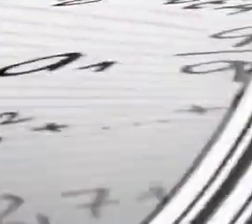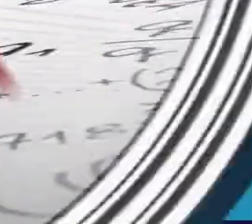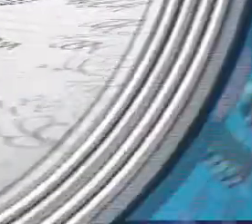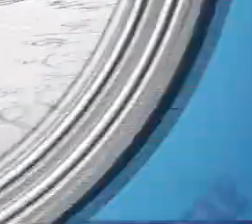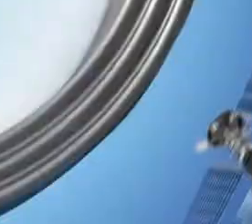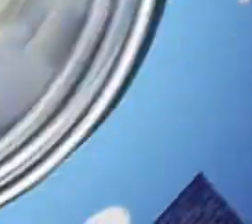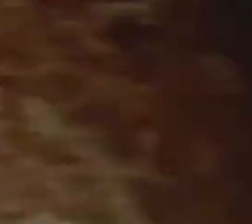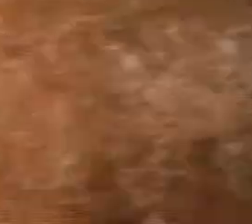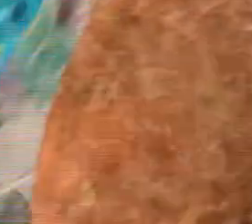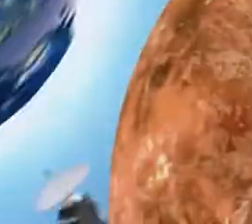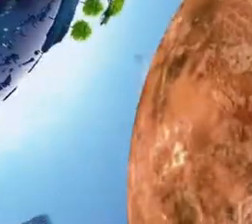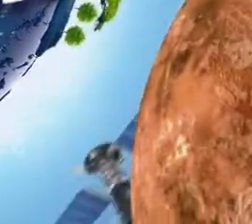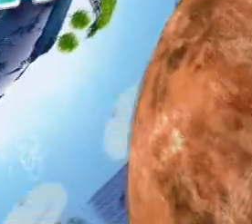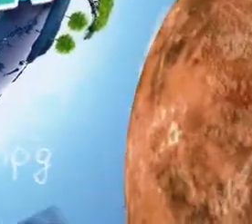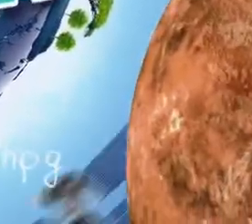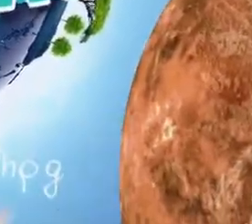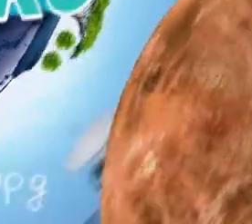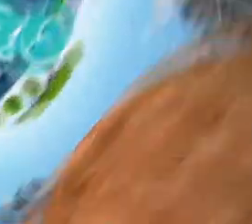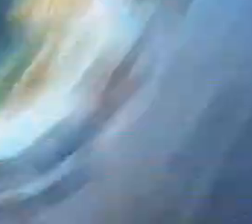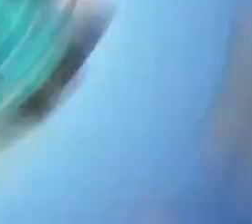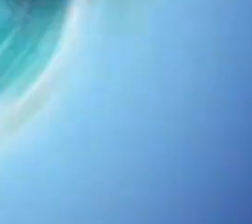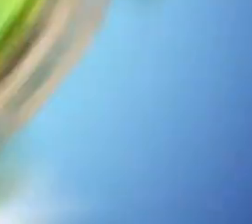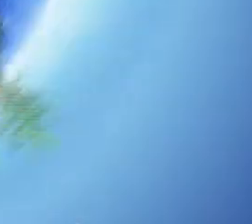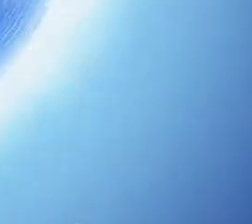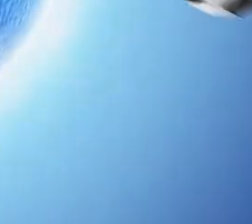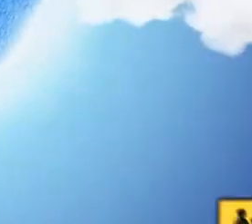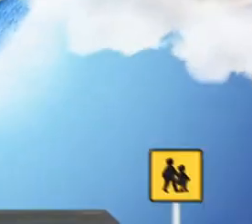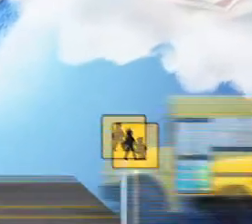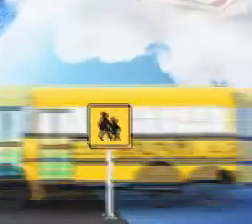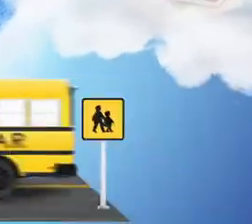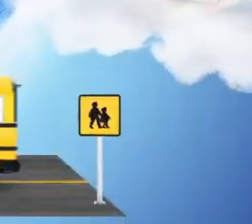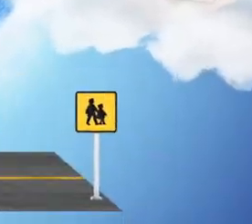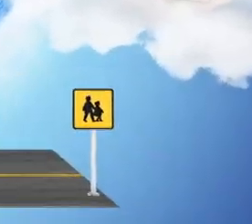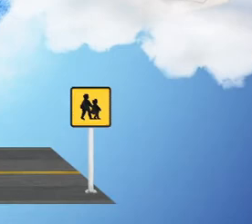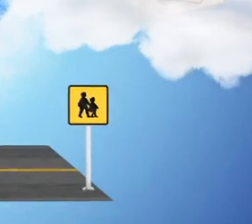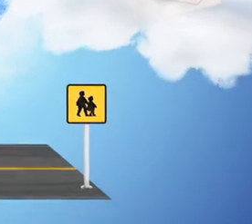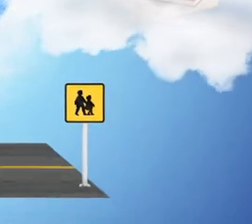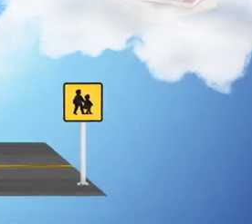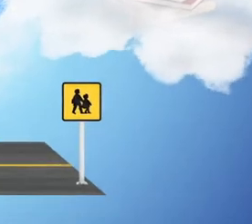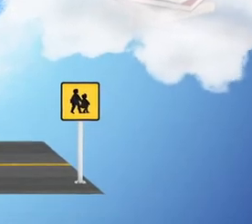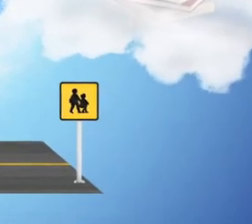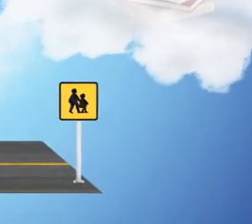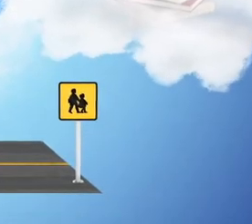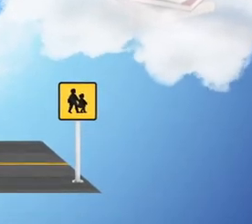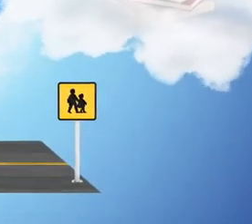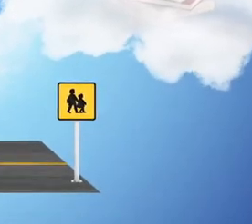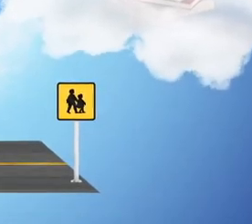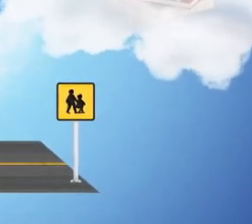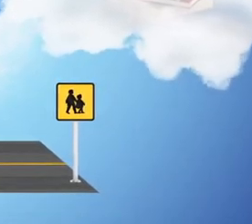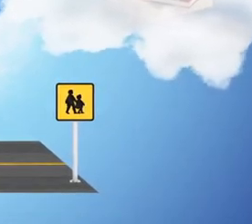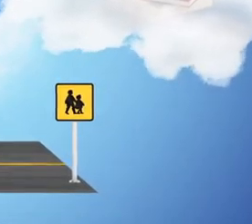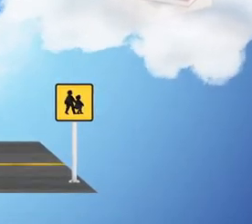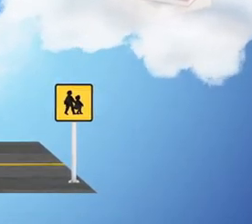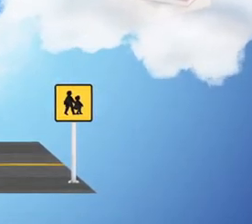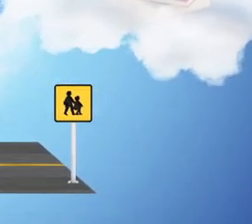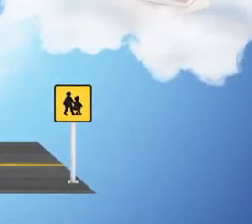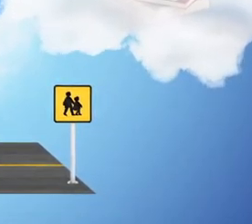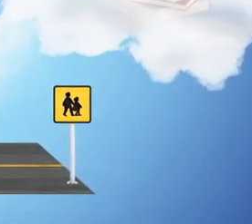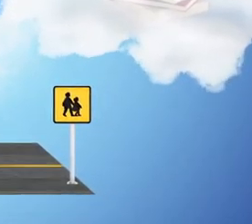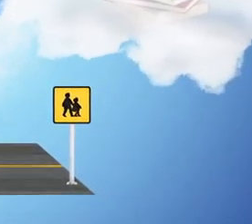Transcrição e Legendas por